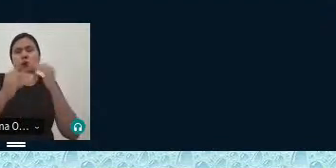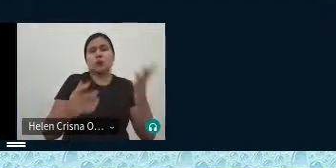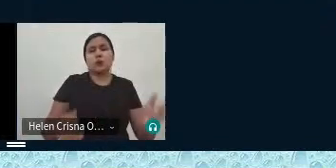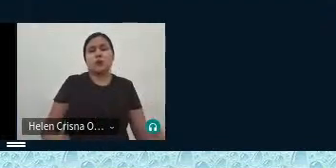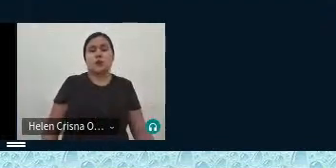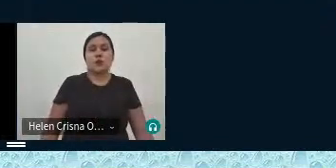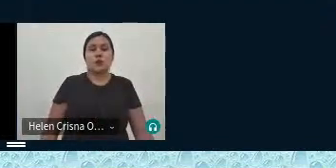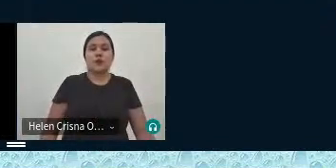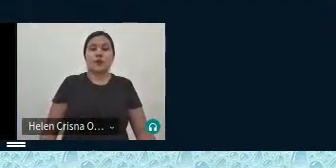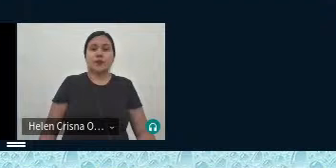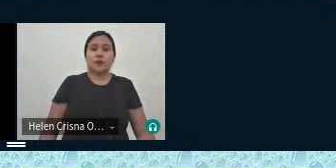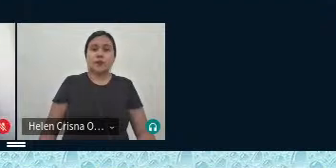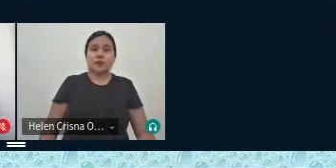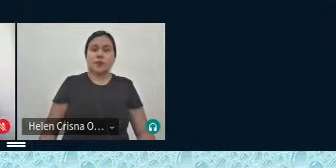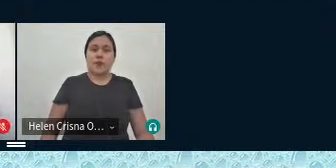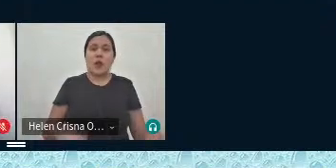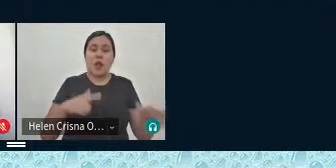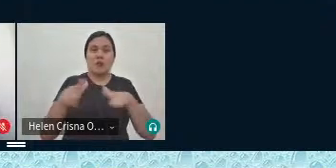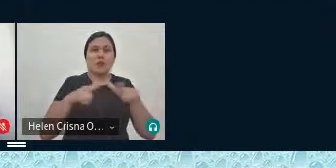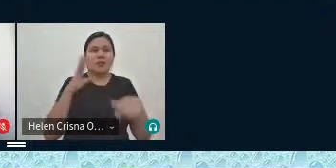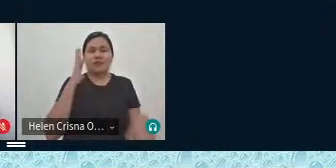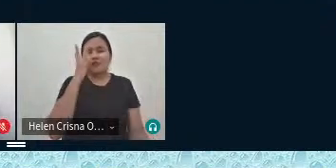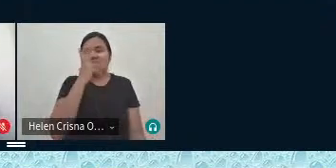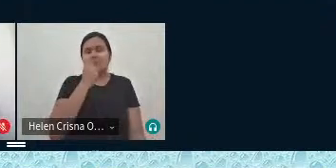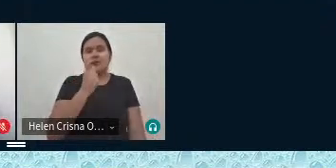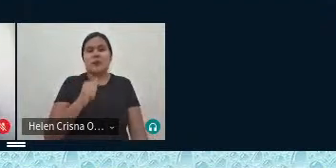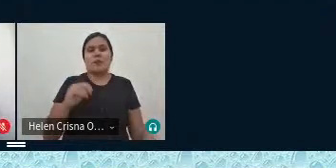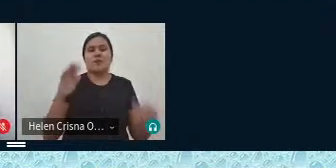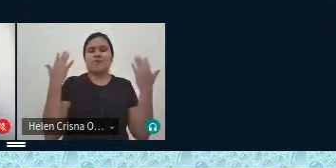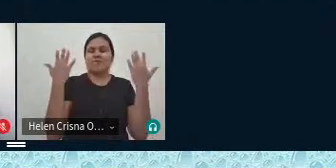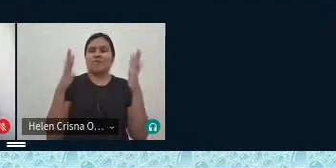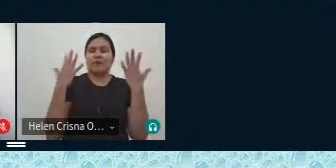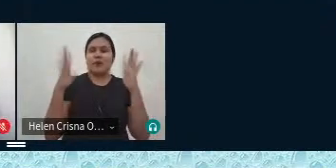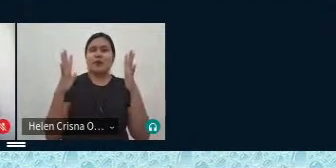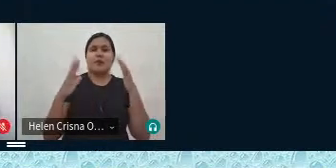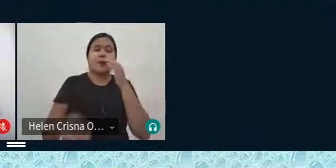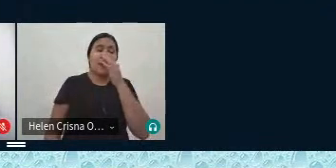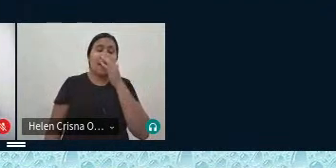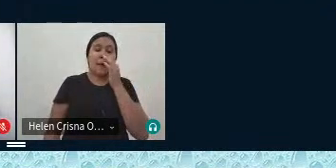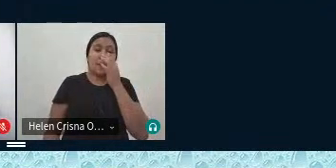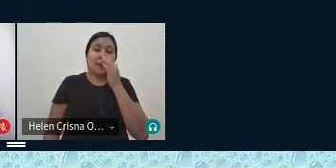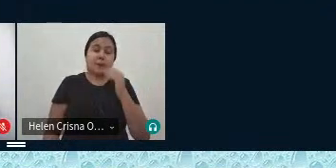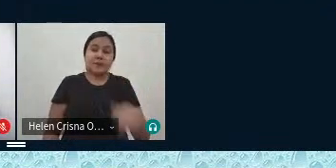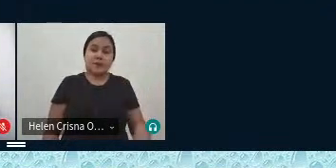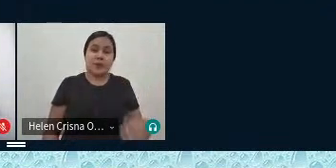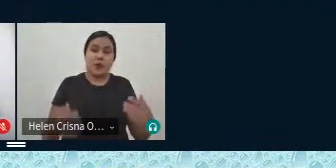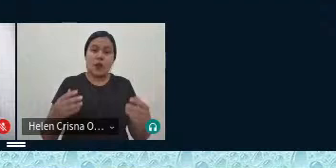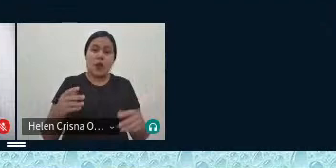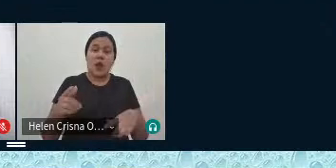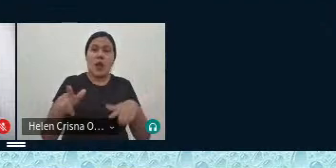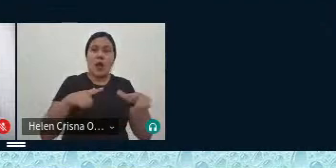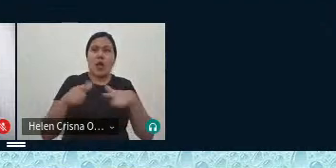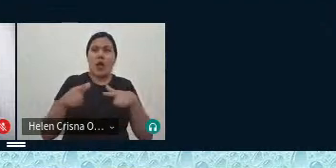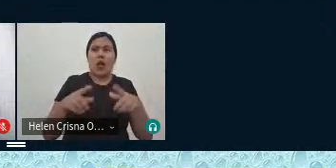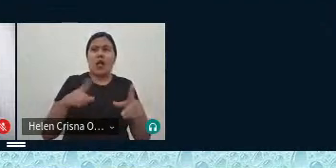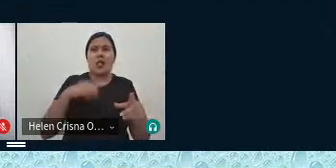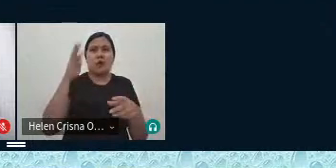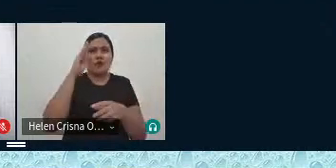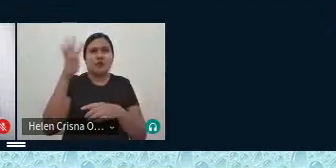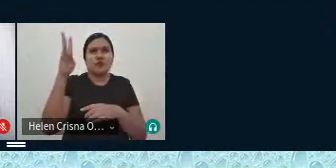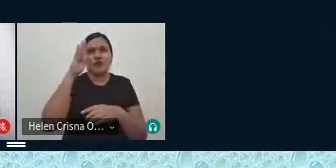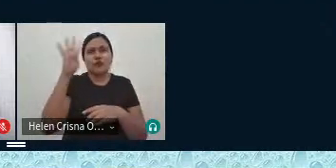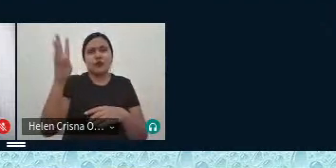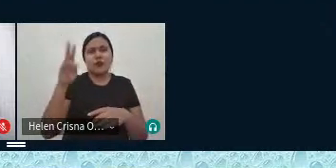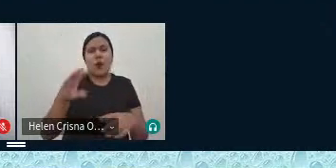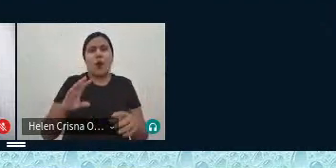comentei então é um trabalho muito lindo parabéns mais uma vez esse trabalho que envolve tanta criatividade tanto